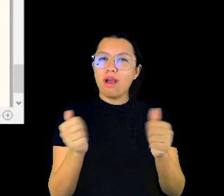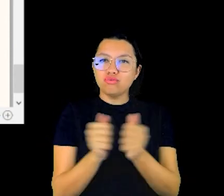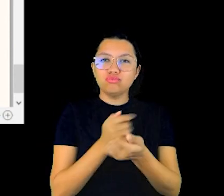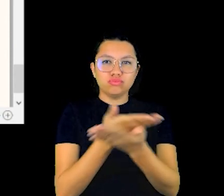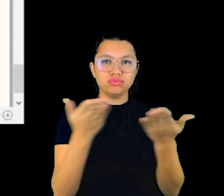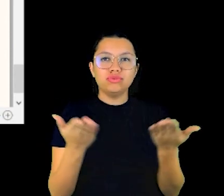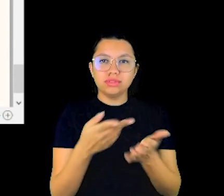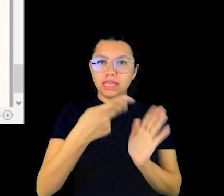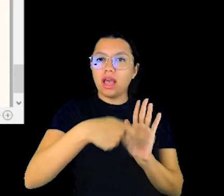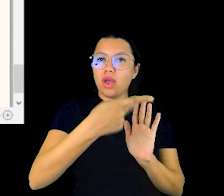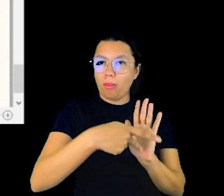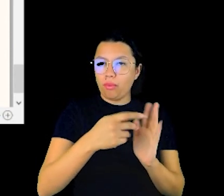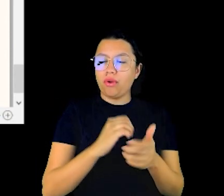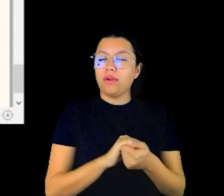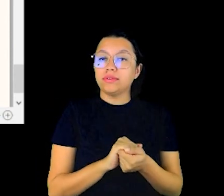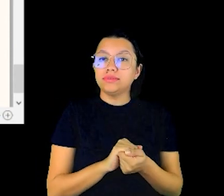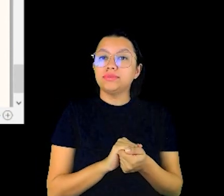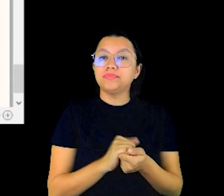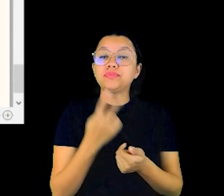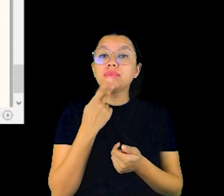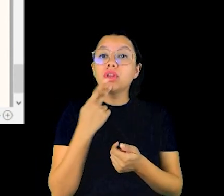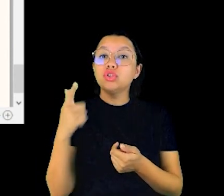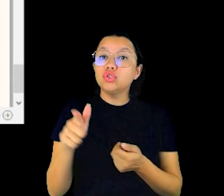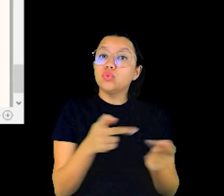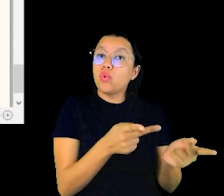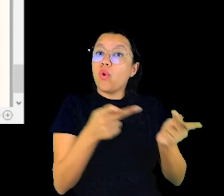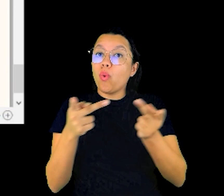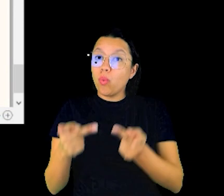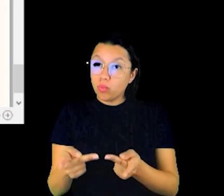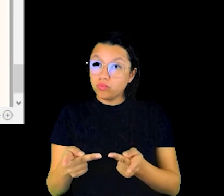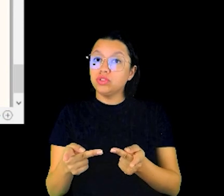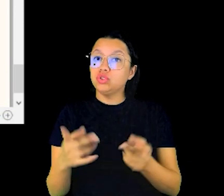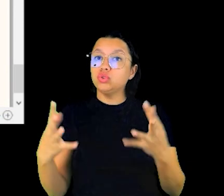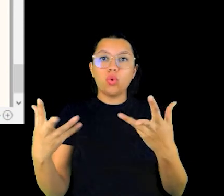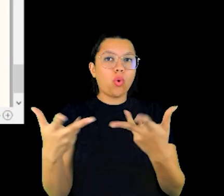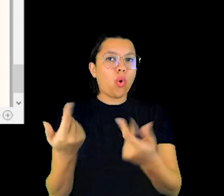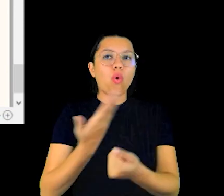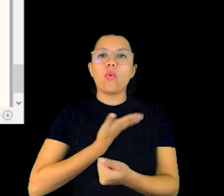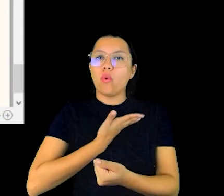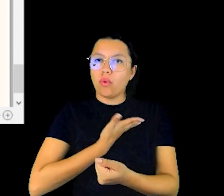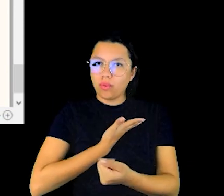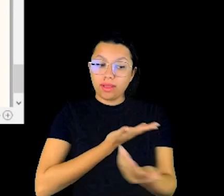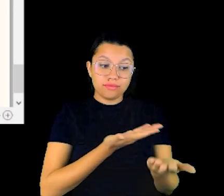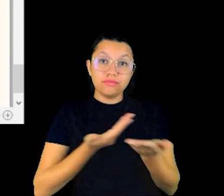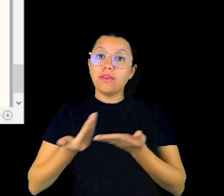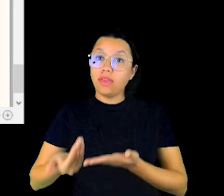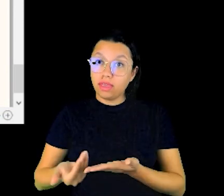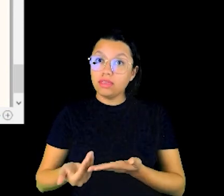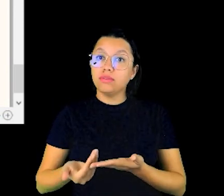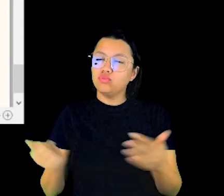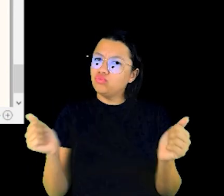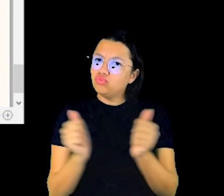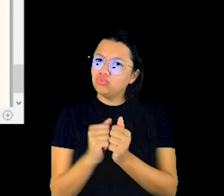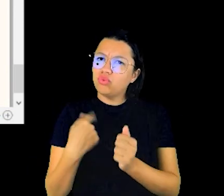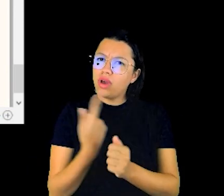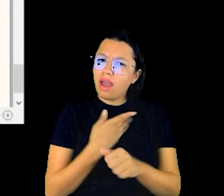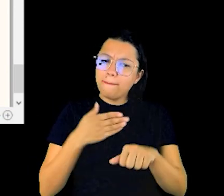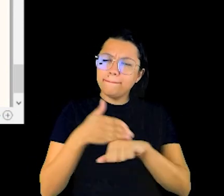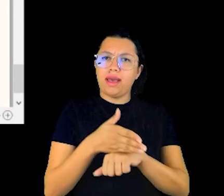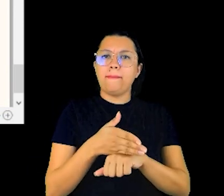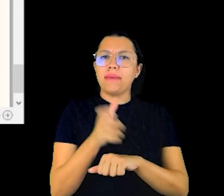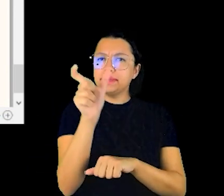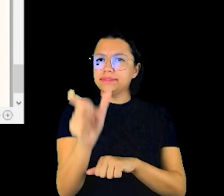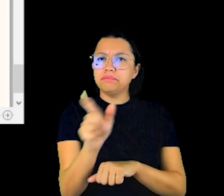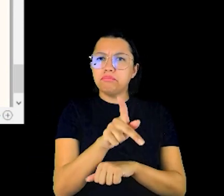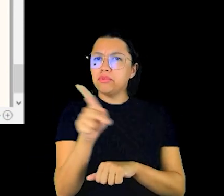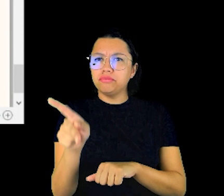desse projeto com vocês. Reiterar o convite para que todos os colegas venham participar, venham se juntar a